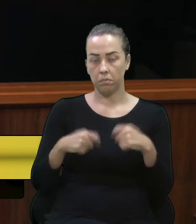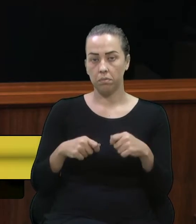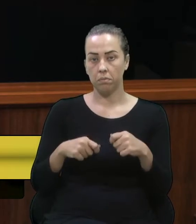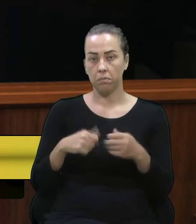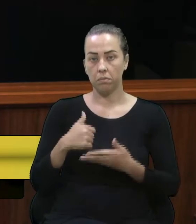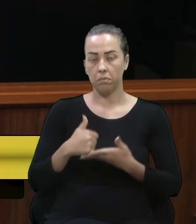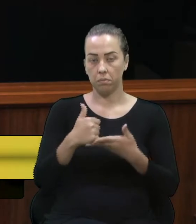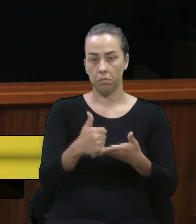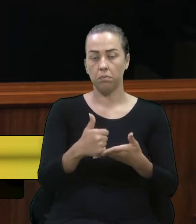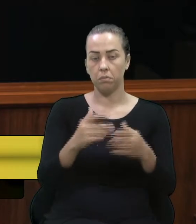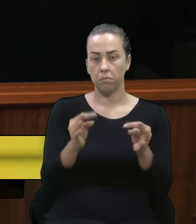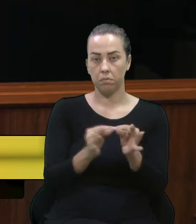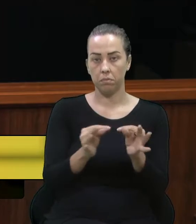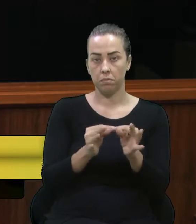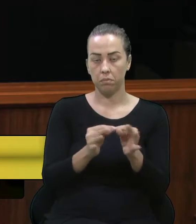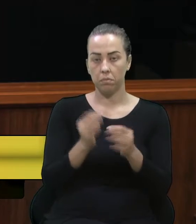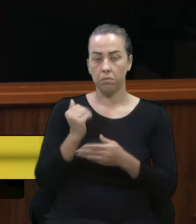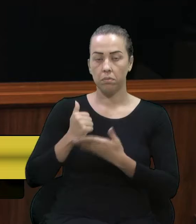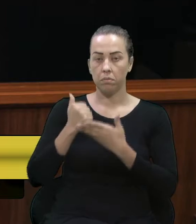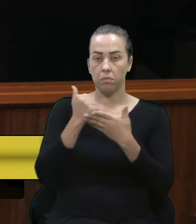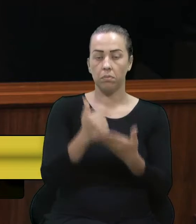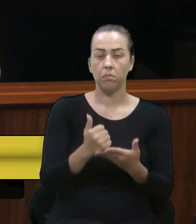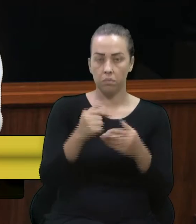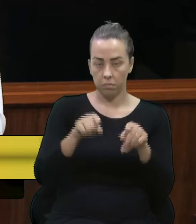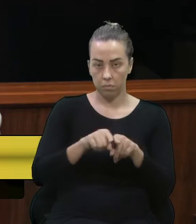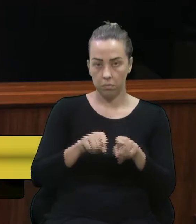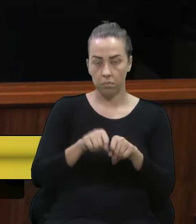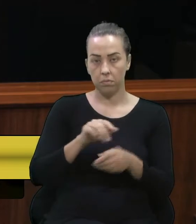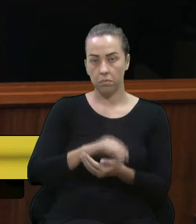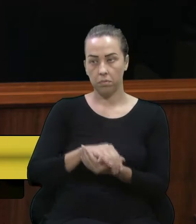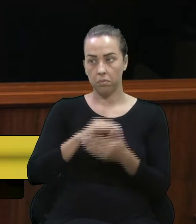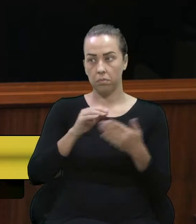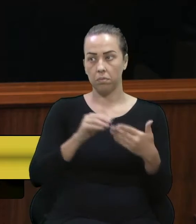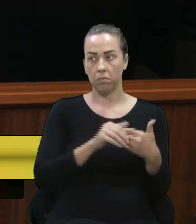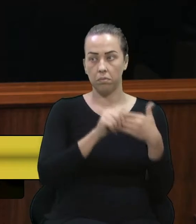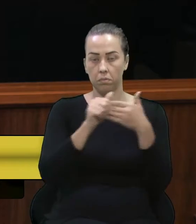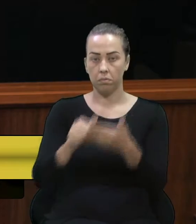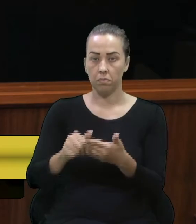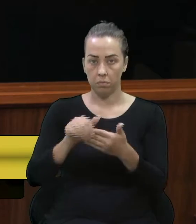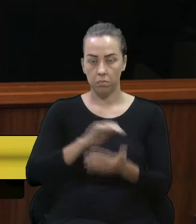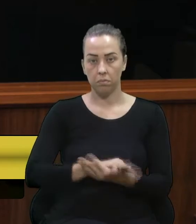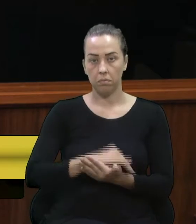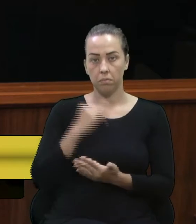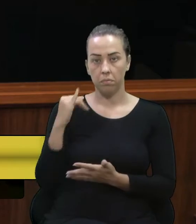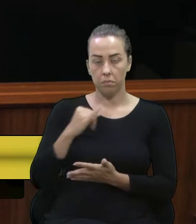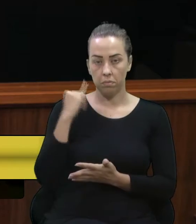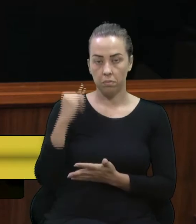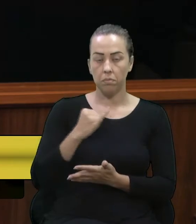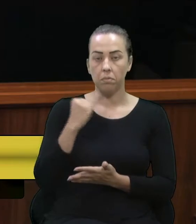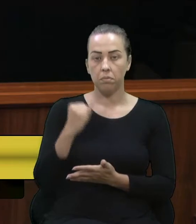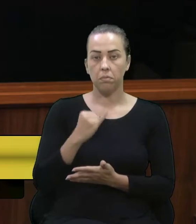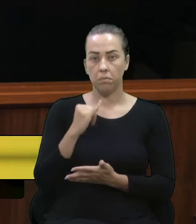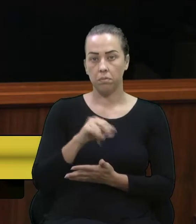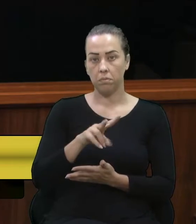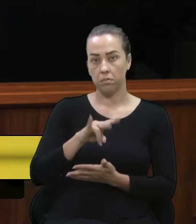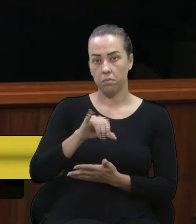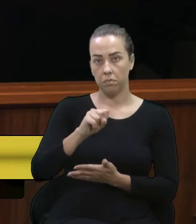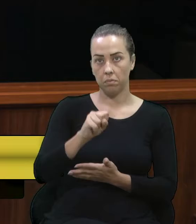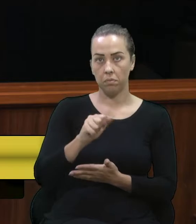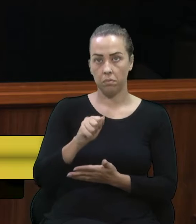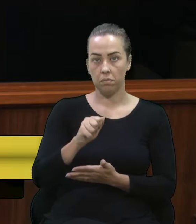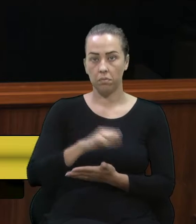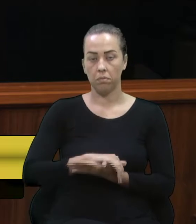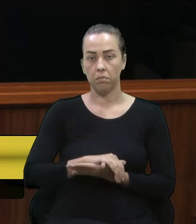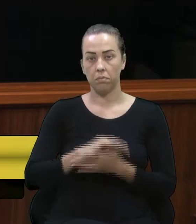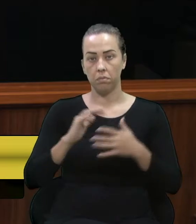suporte técnico, eles precisam de apoio, eles precisam de orientação. Importante destacar a presença da Visa, da Vigilância